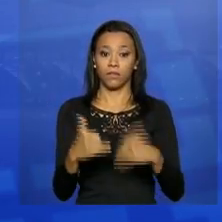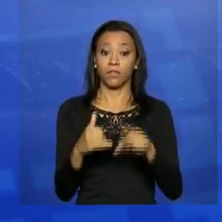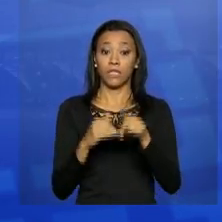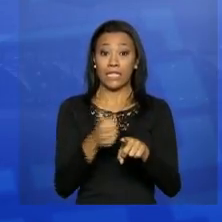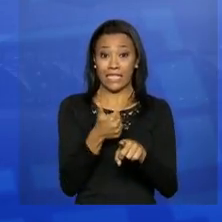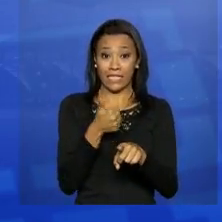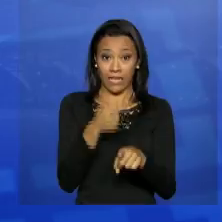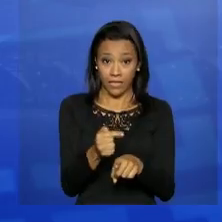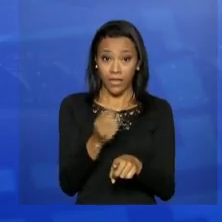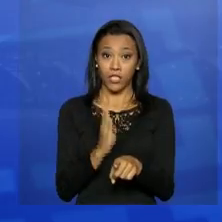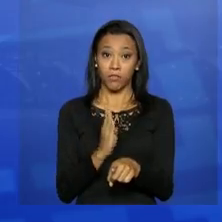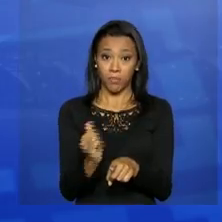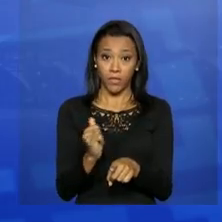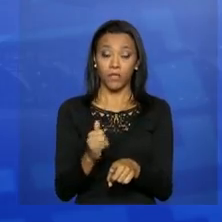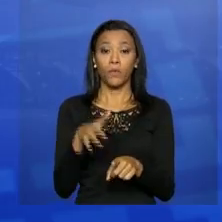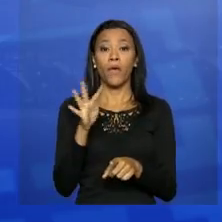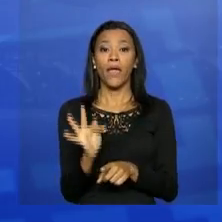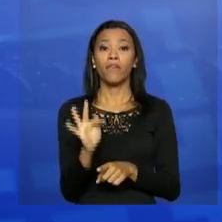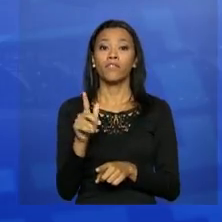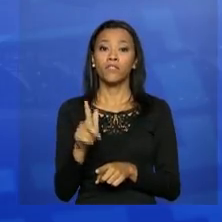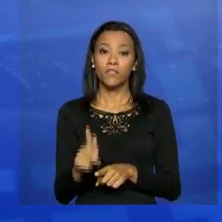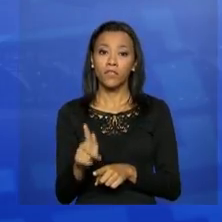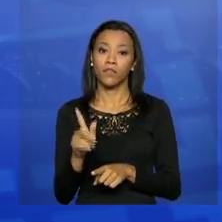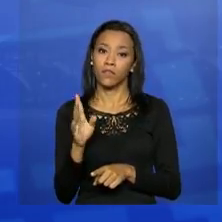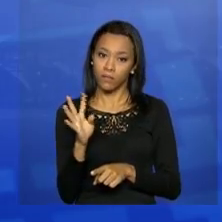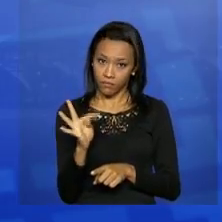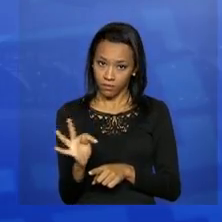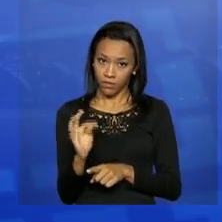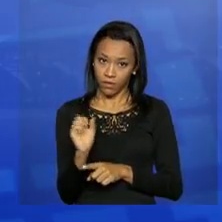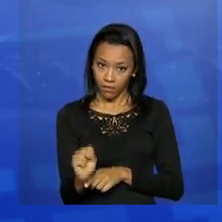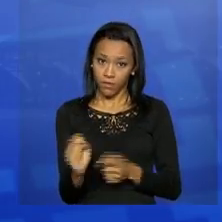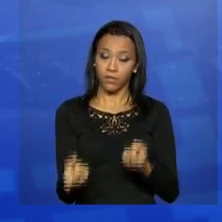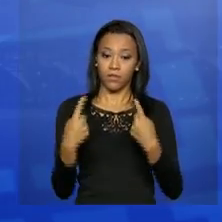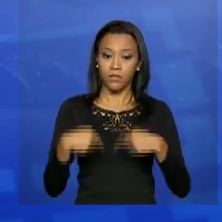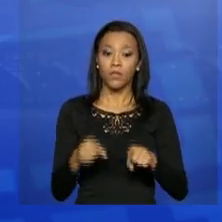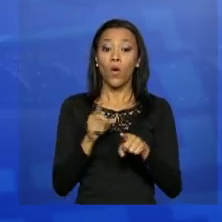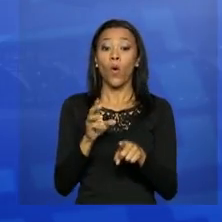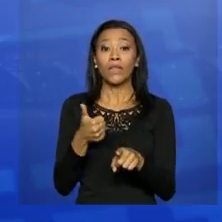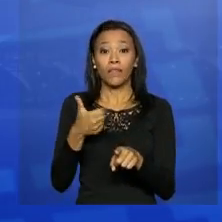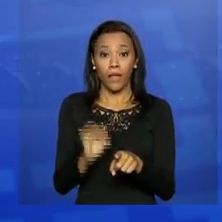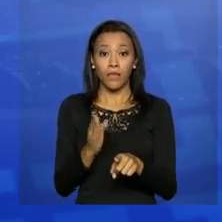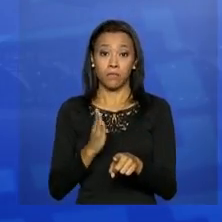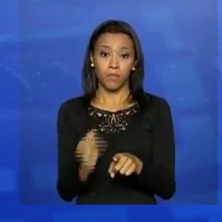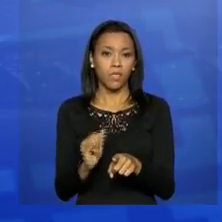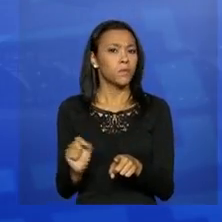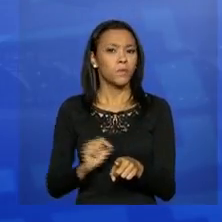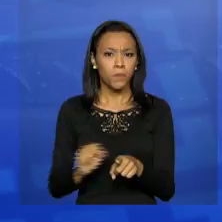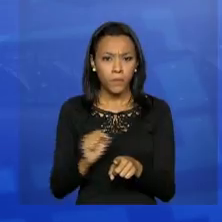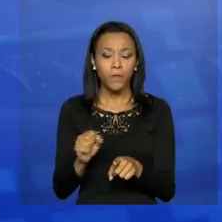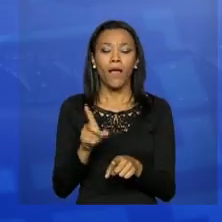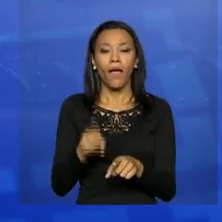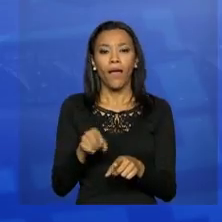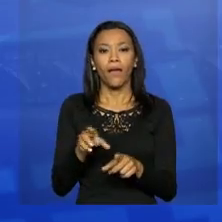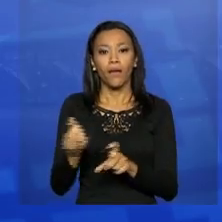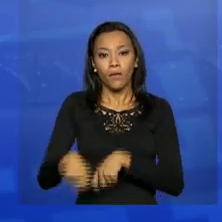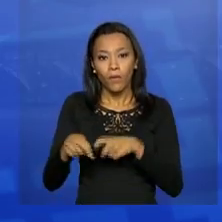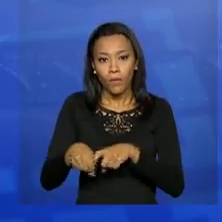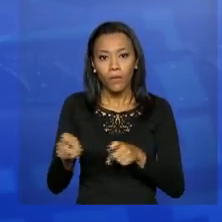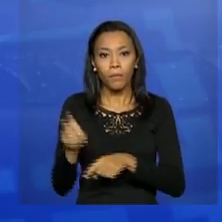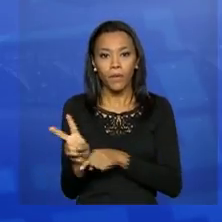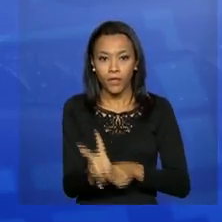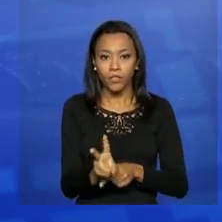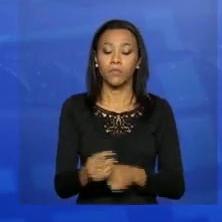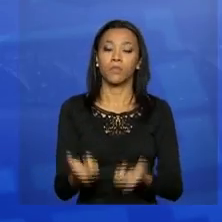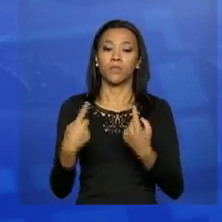17 bilhões do FGTS para o crédito consignado, outros R 10 bilhões para o crédito rural, R